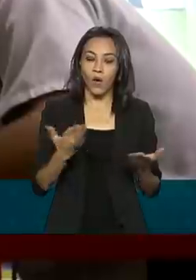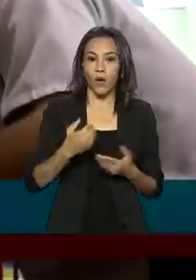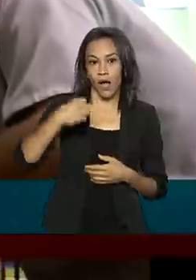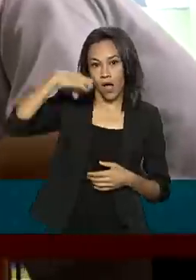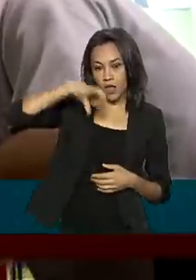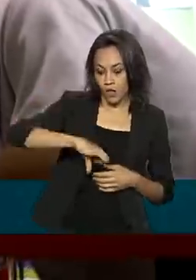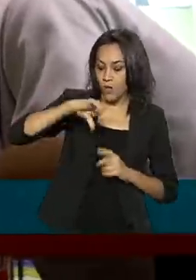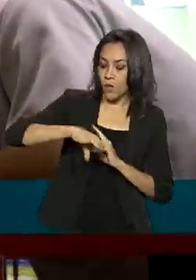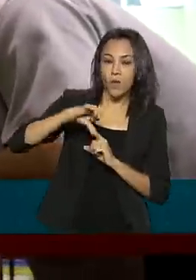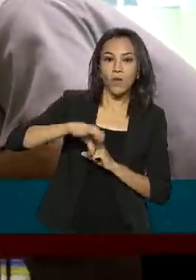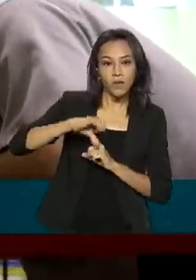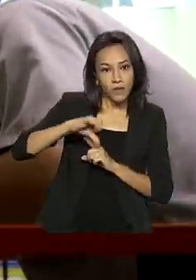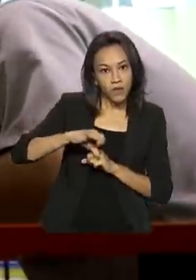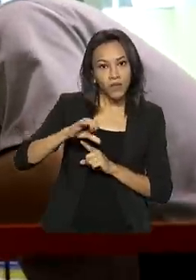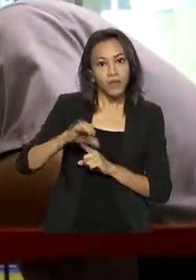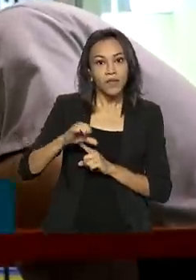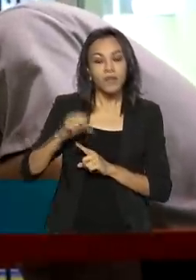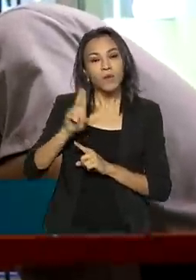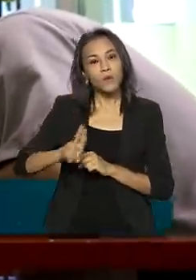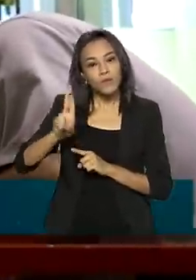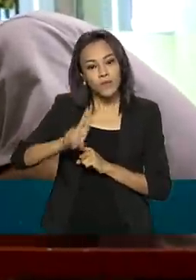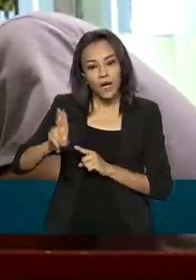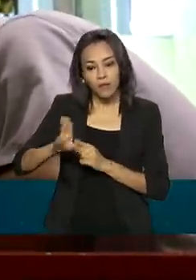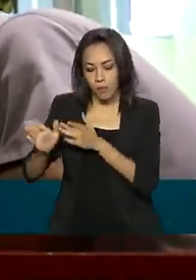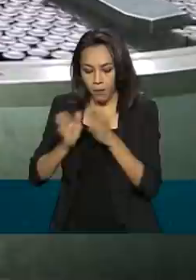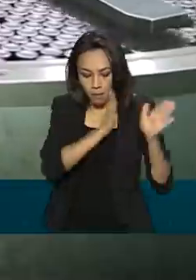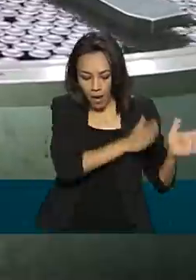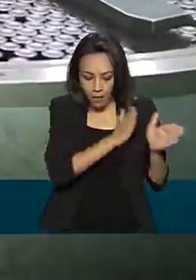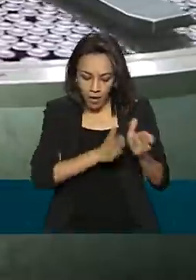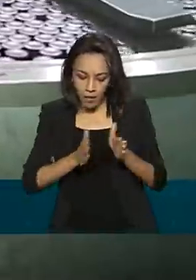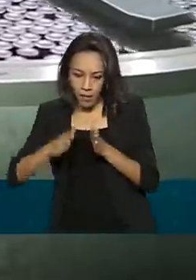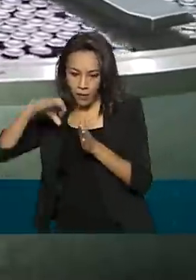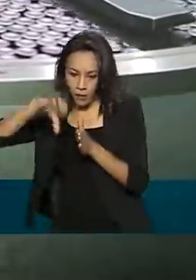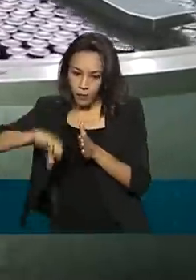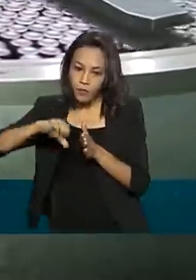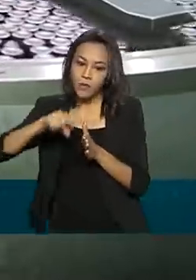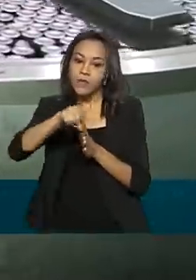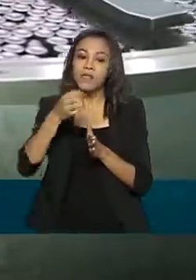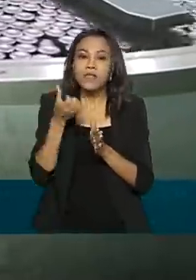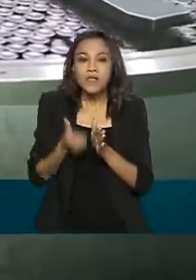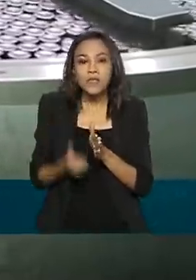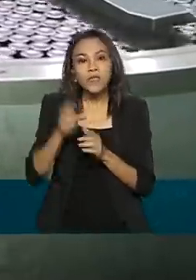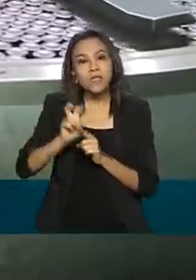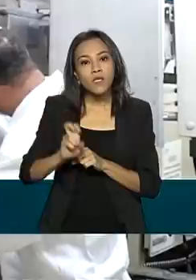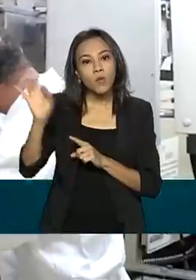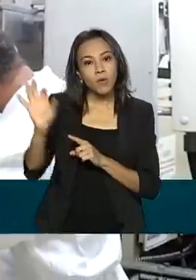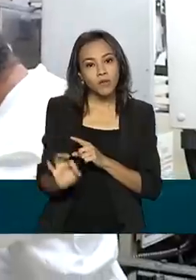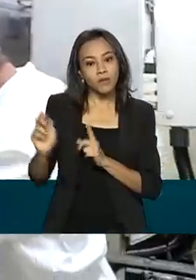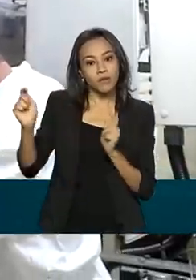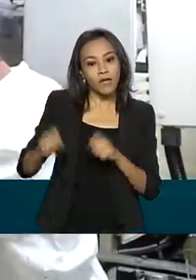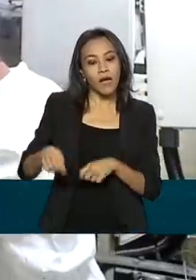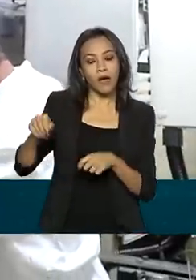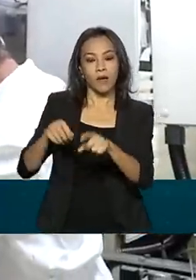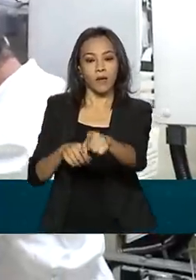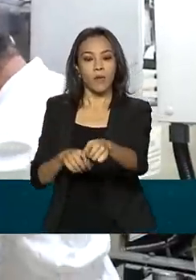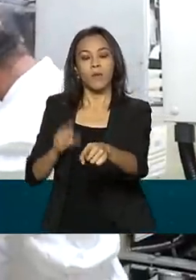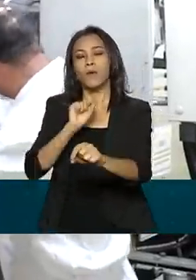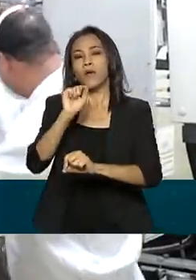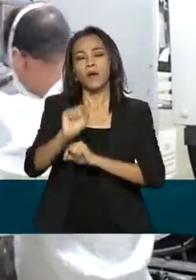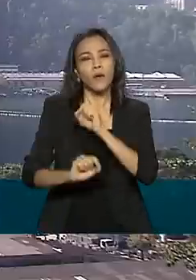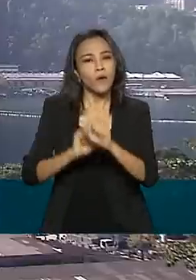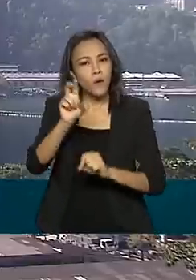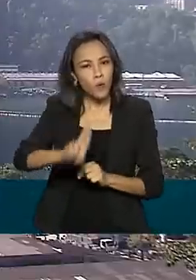da usina de enriquecimento de urânio do local, será possível produzir aqui 65% da demanda de recargas